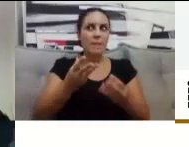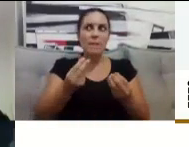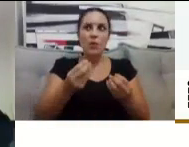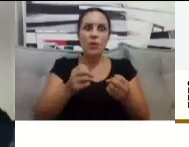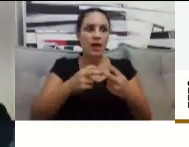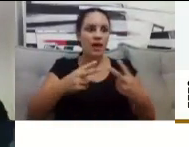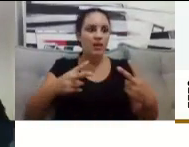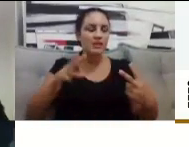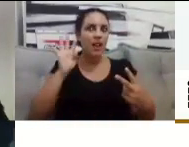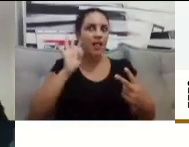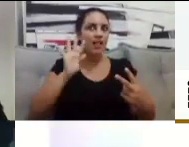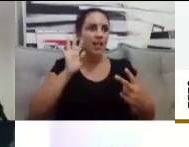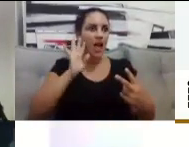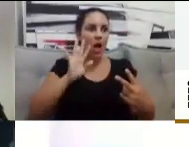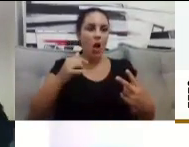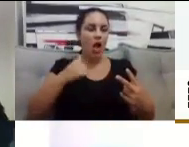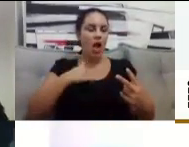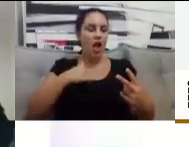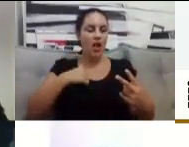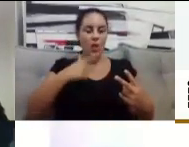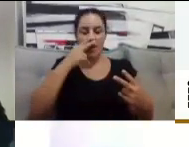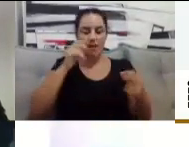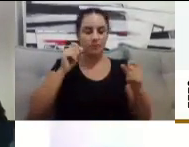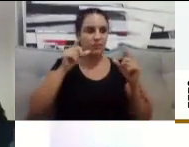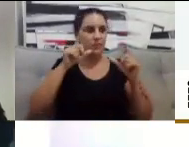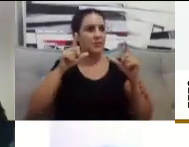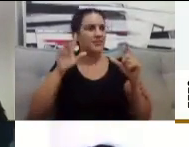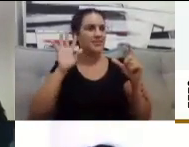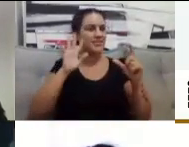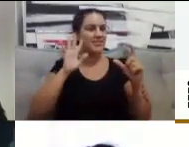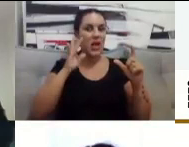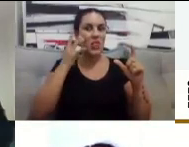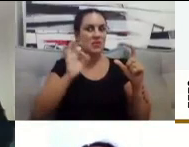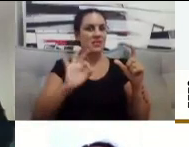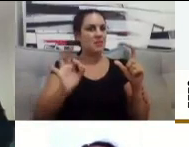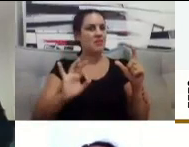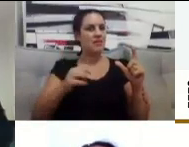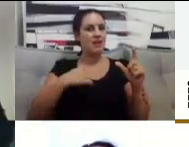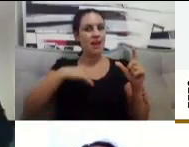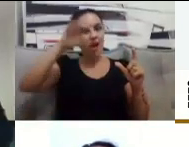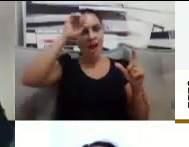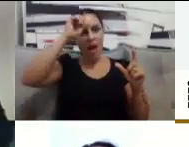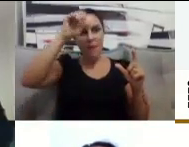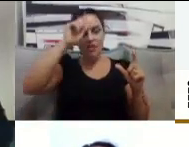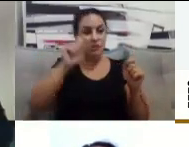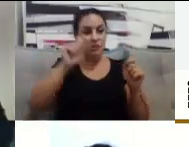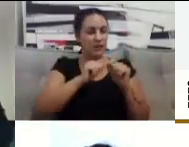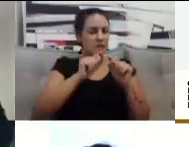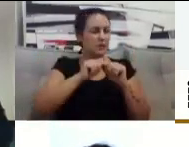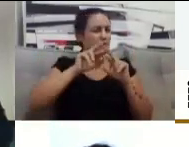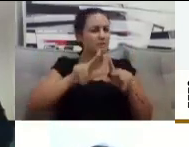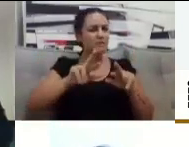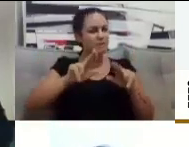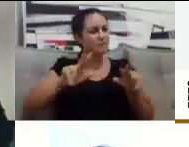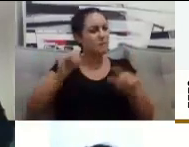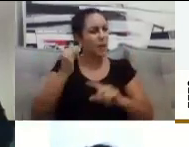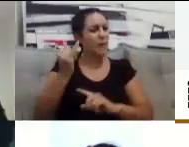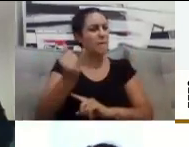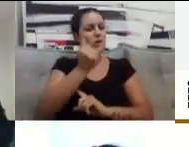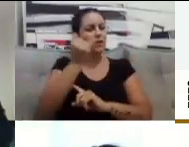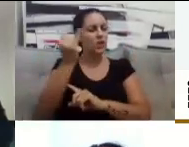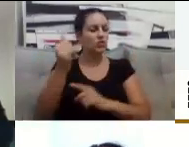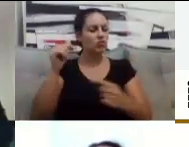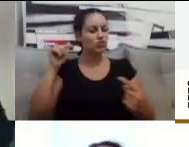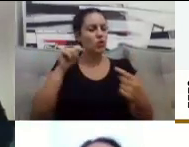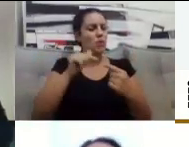bastante mais do que eu esperava, na verdade. Porque a gente tem aprendido a mexer com muitas coisas que são muito